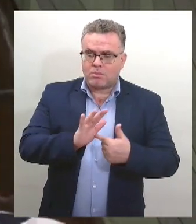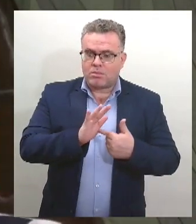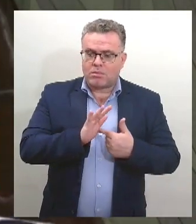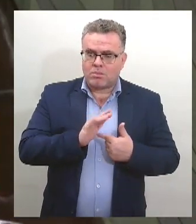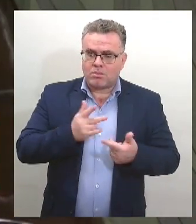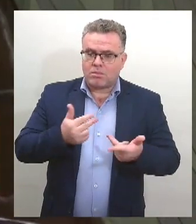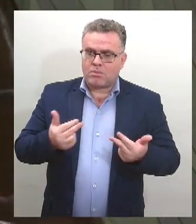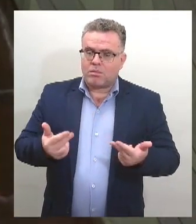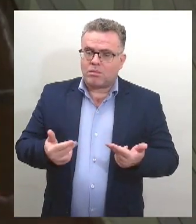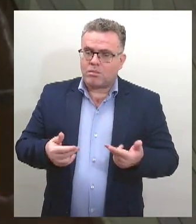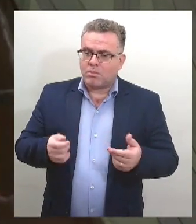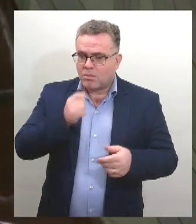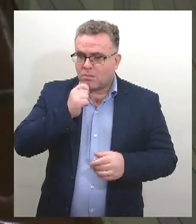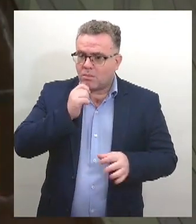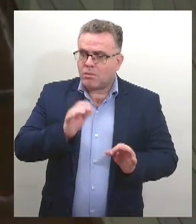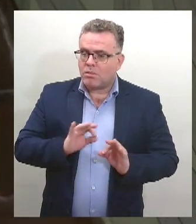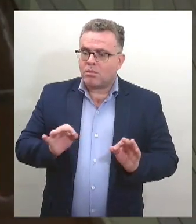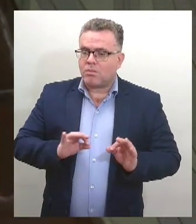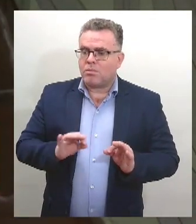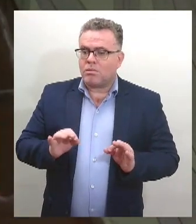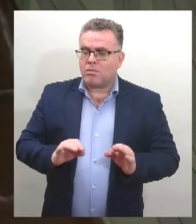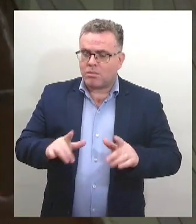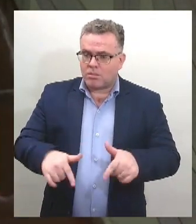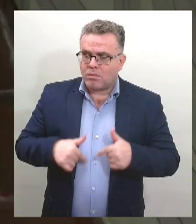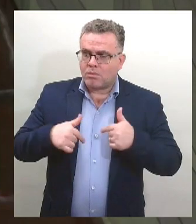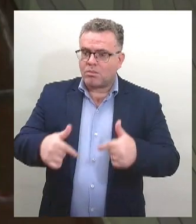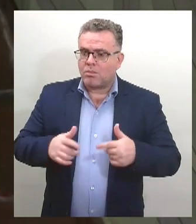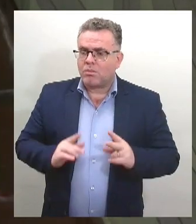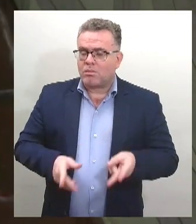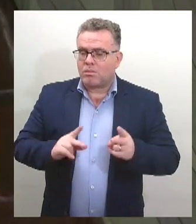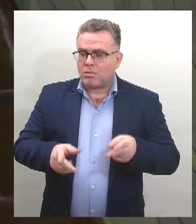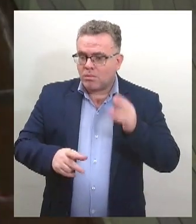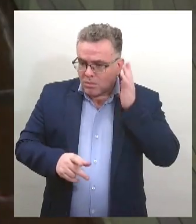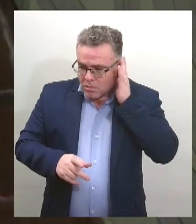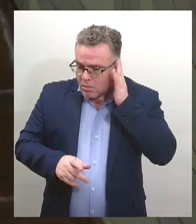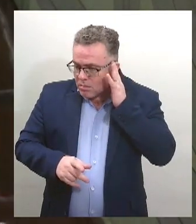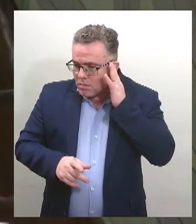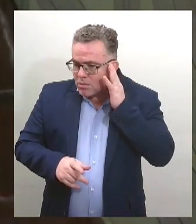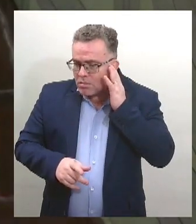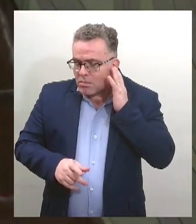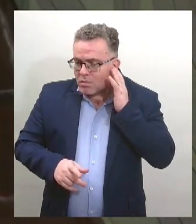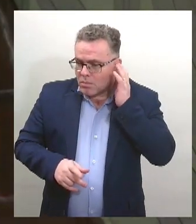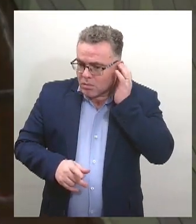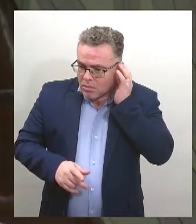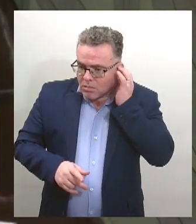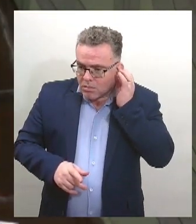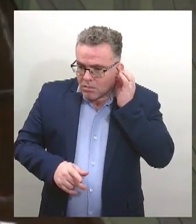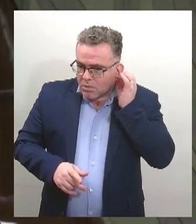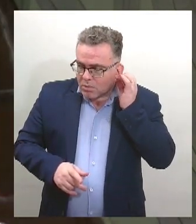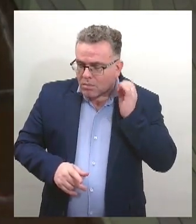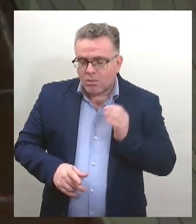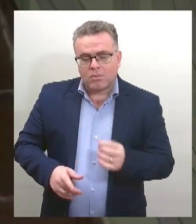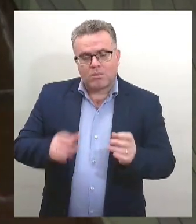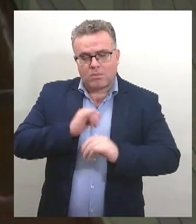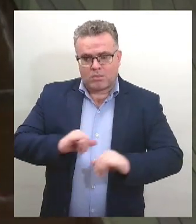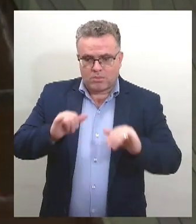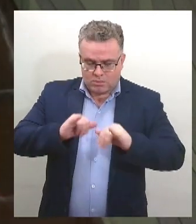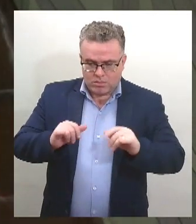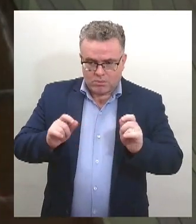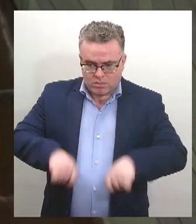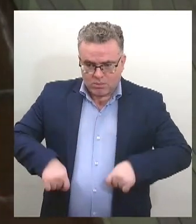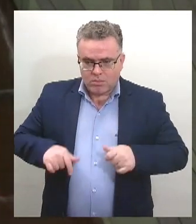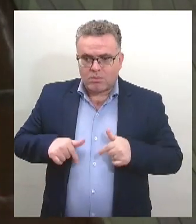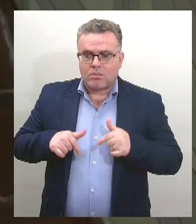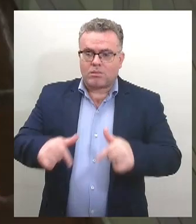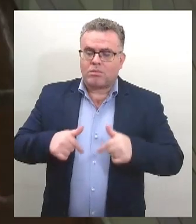E eu quero gritar para o mundo, enquanto eu tiver vida, força, na língua e a garganta aguentando, eu vou gritar, eu